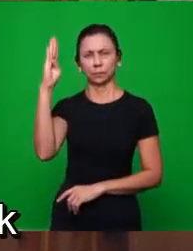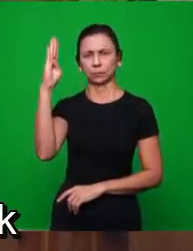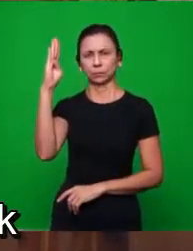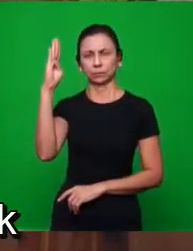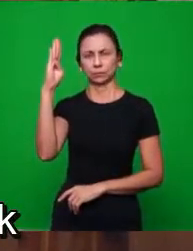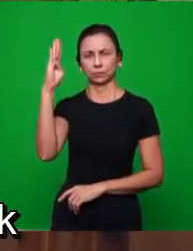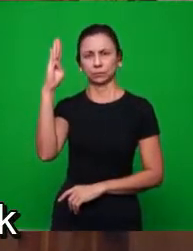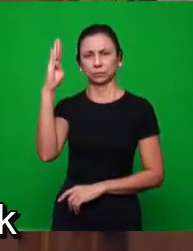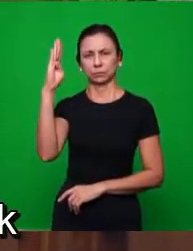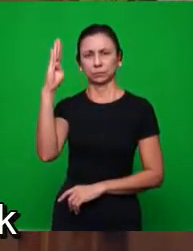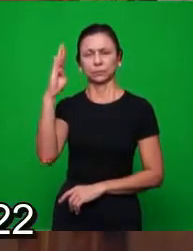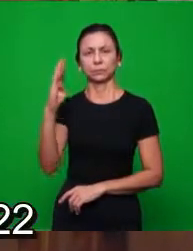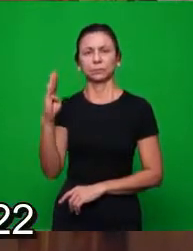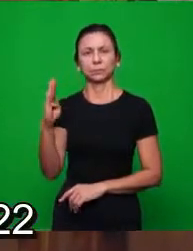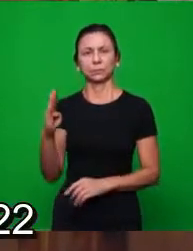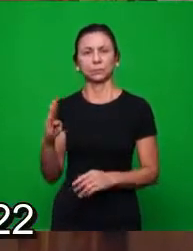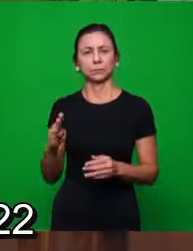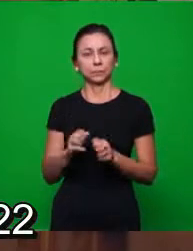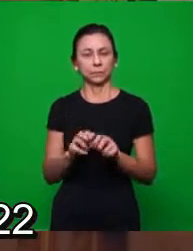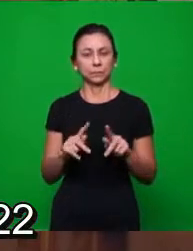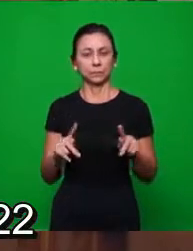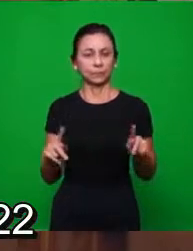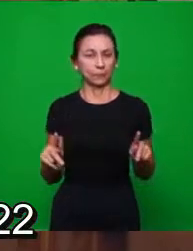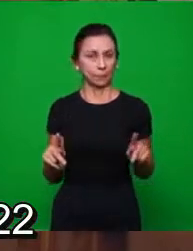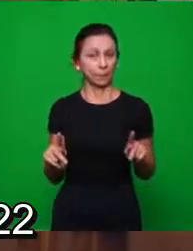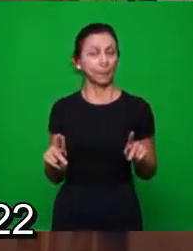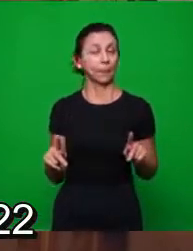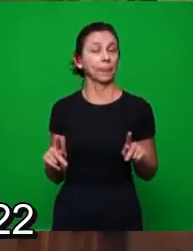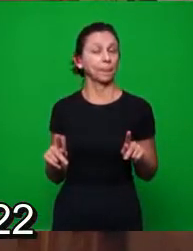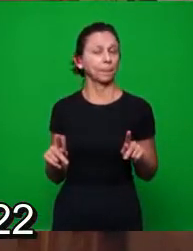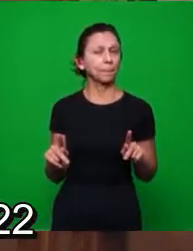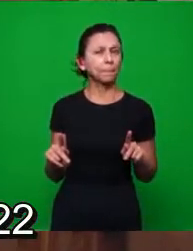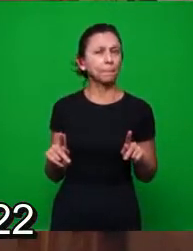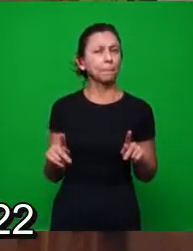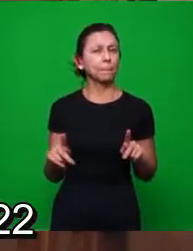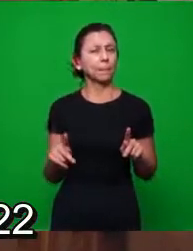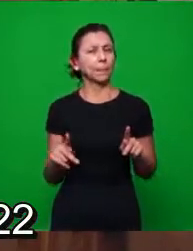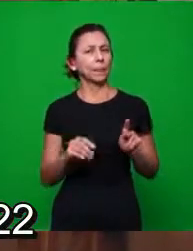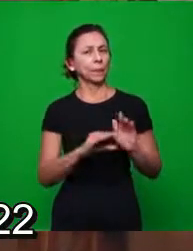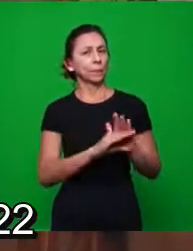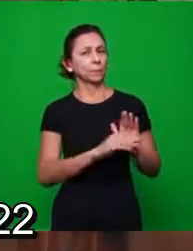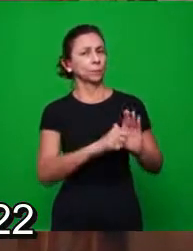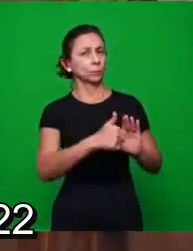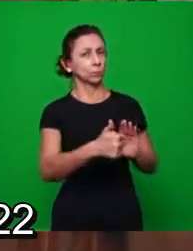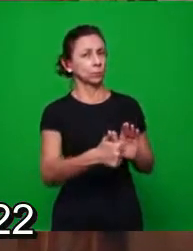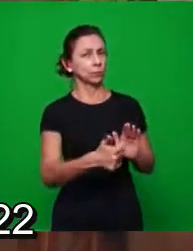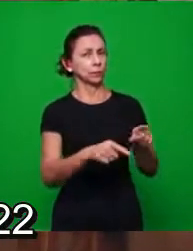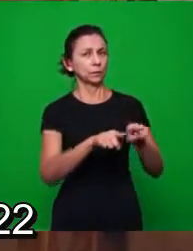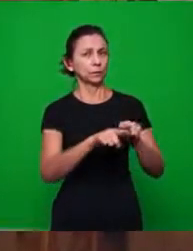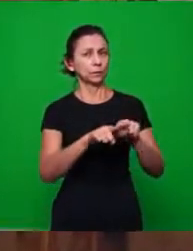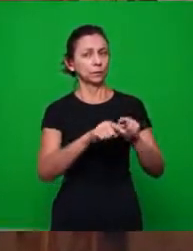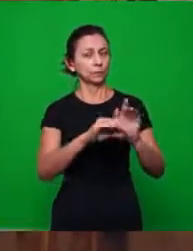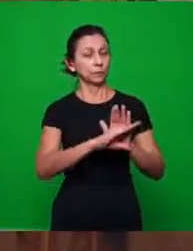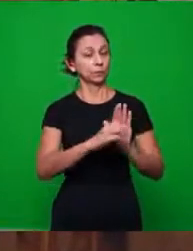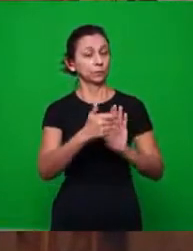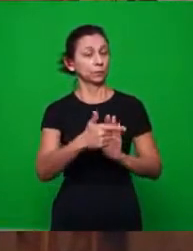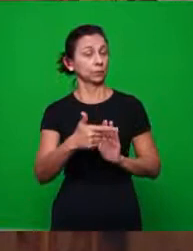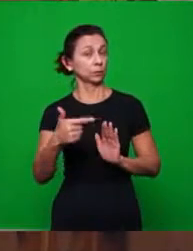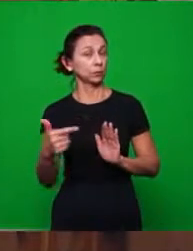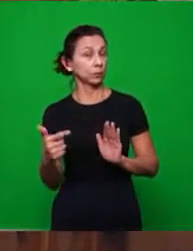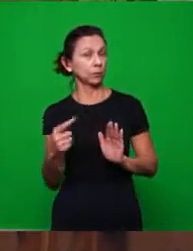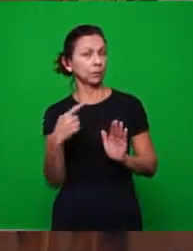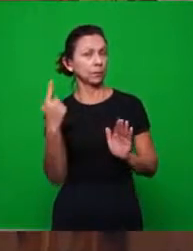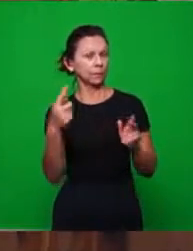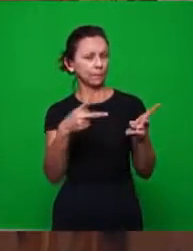Portanto, no livro de Apocalipse, entre o capítulo 1 e o capítulo 22, nós vamos